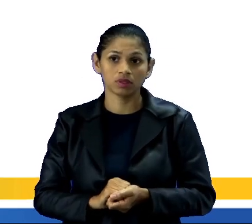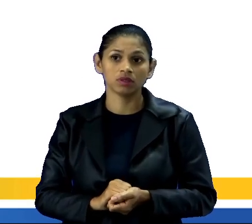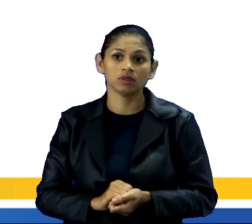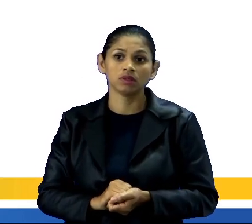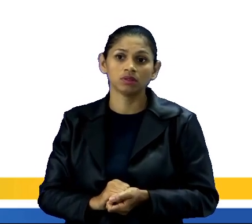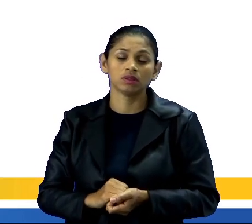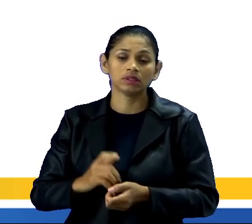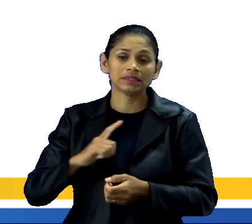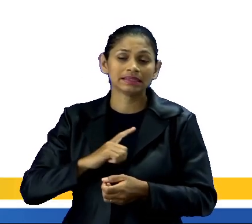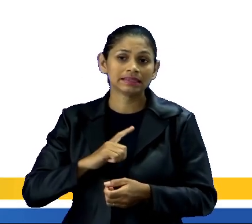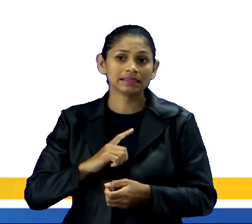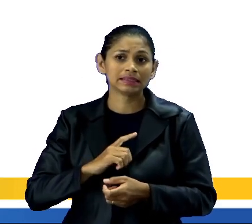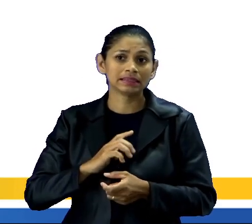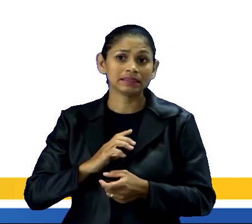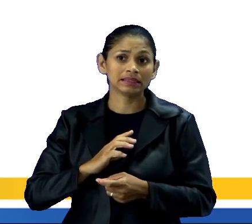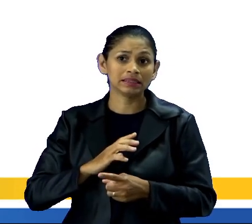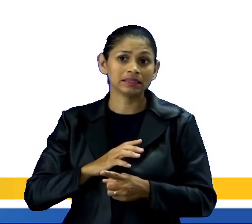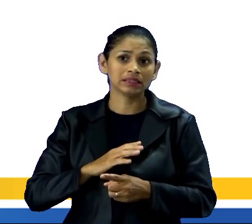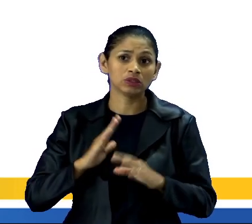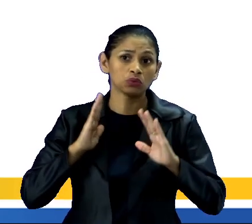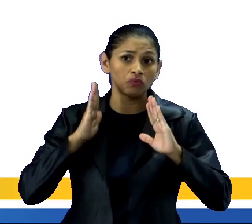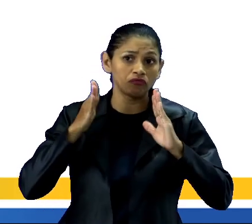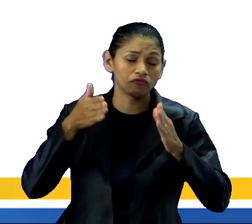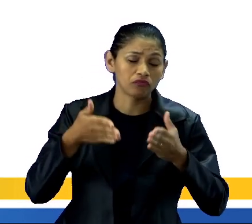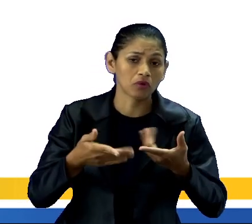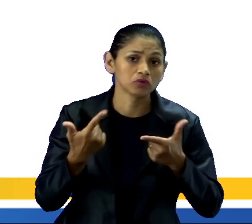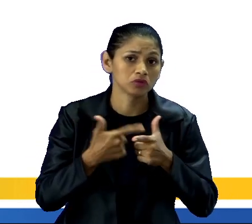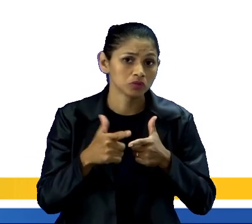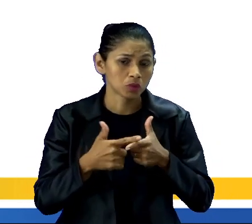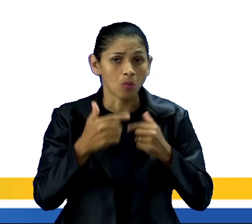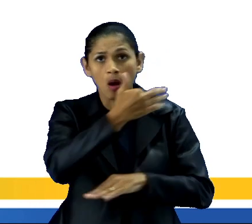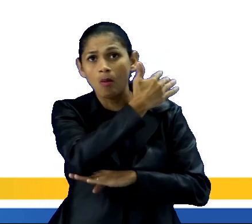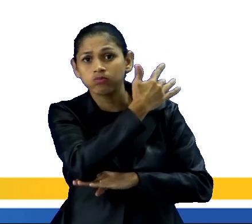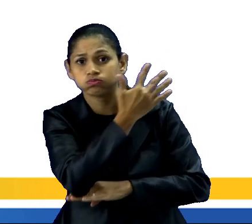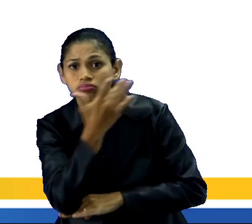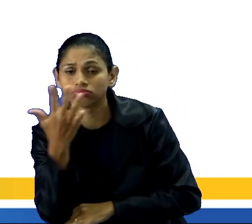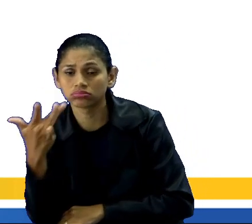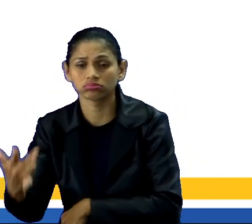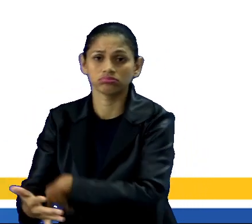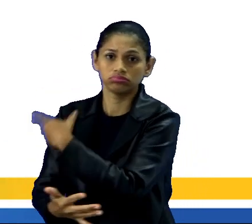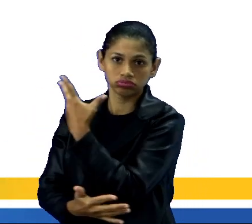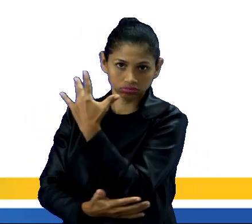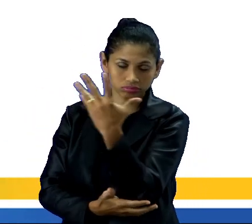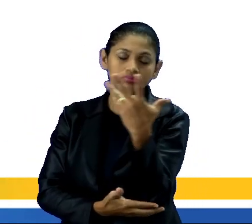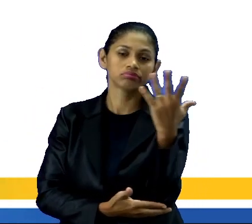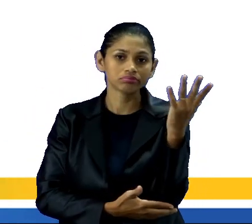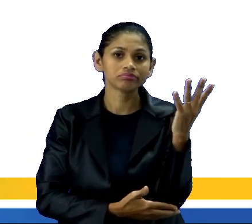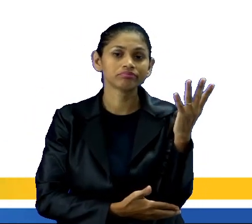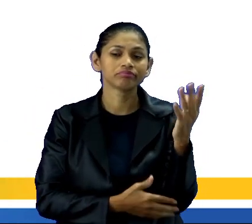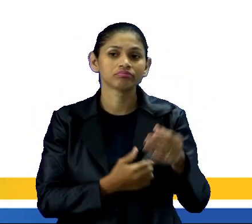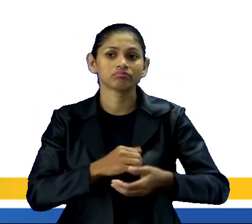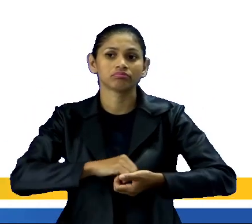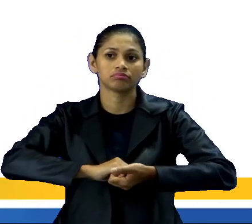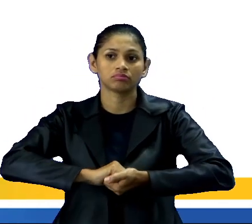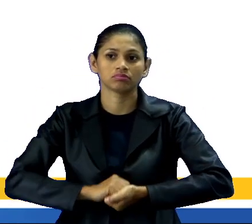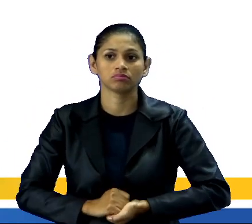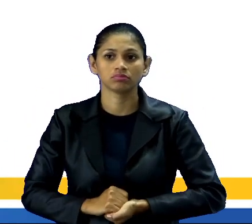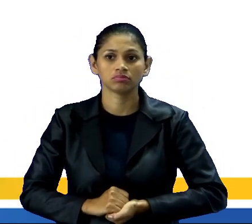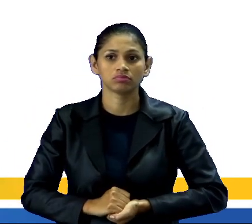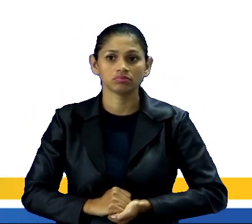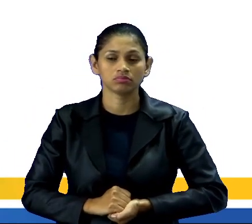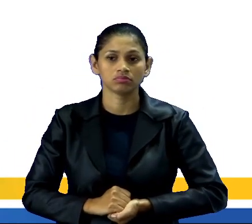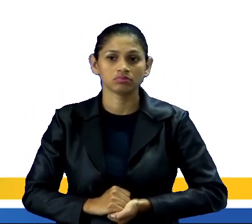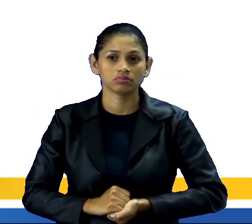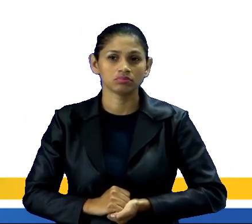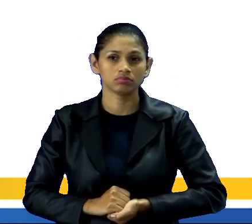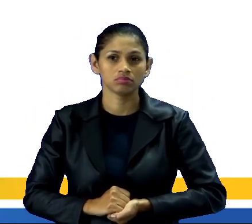problemas ambientais urbanos, que derivam aí desse crescimento acelerado das cidades, como eu citei para vocês anteriormente,